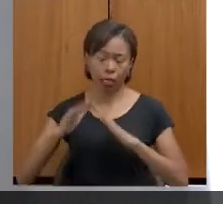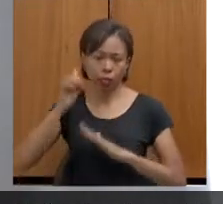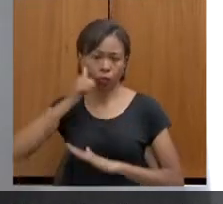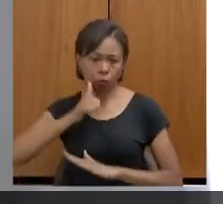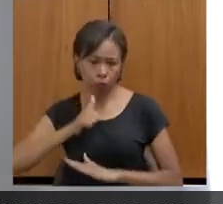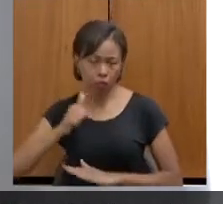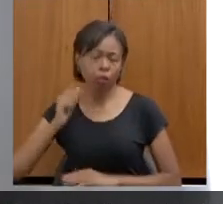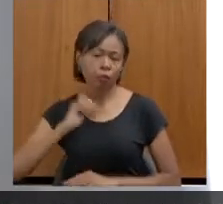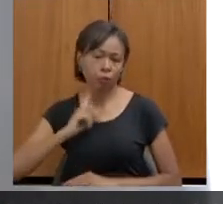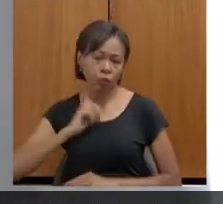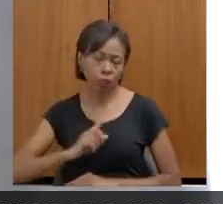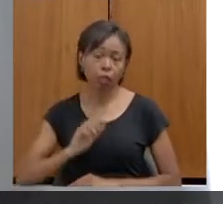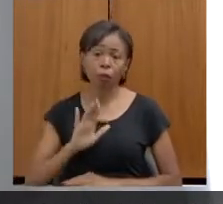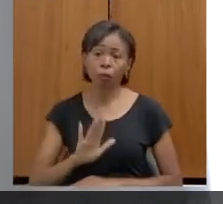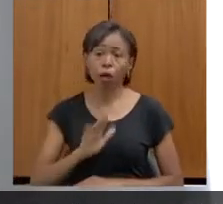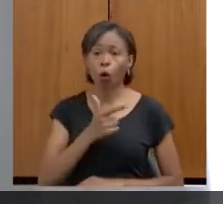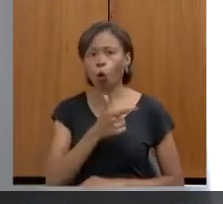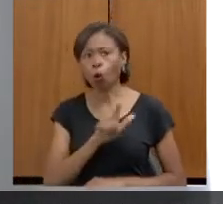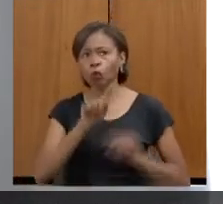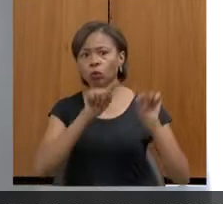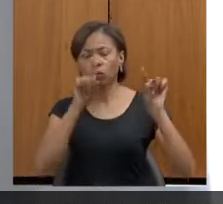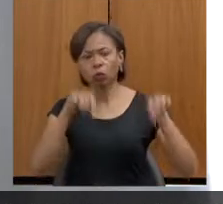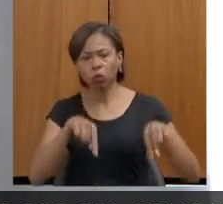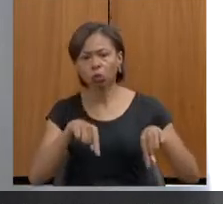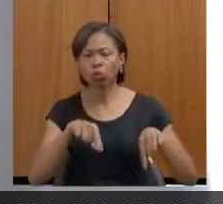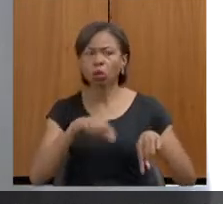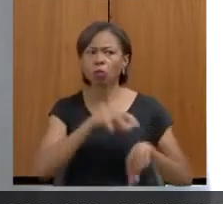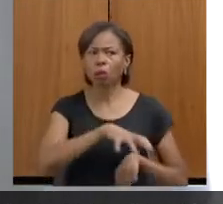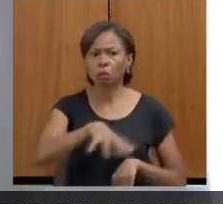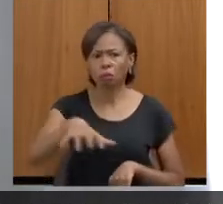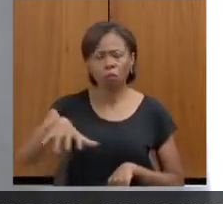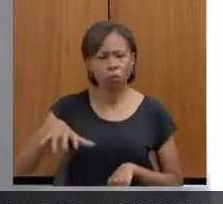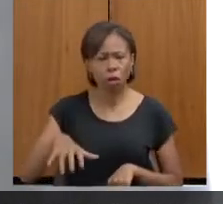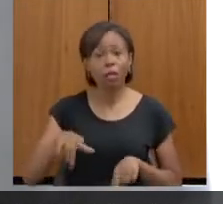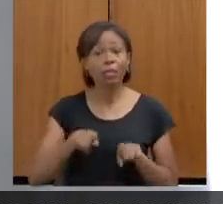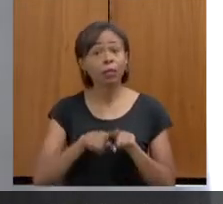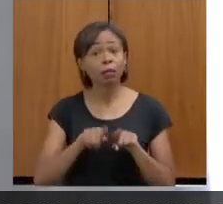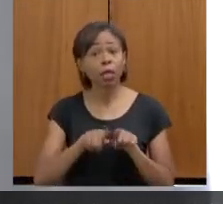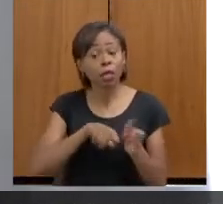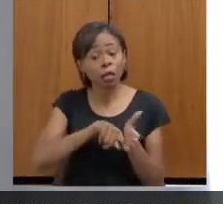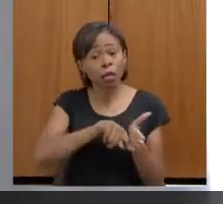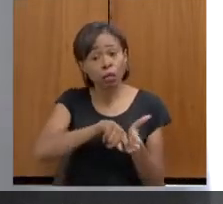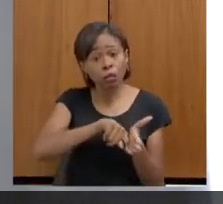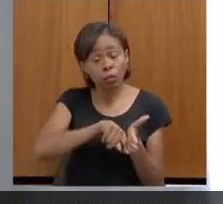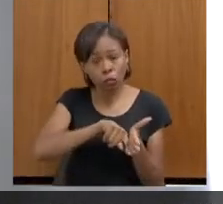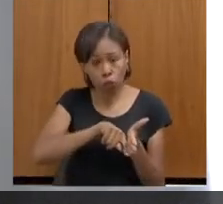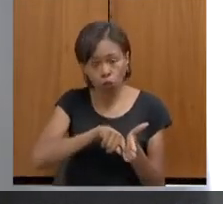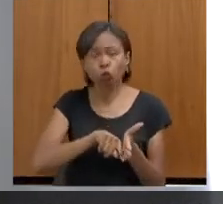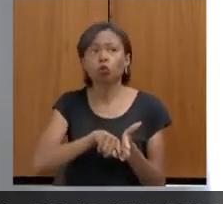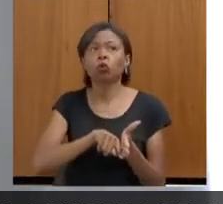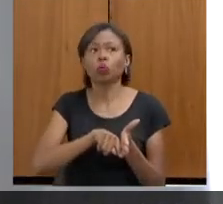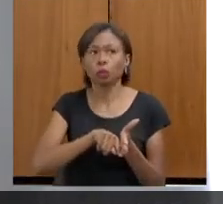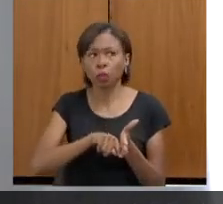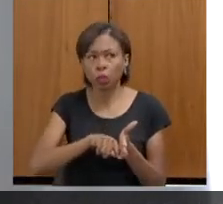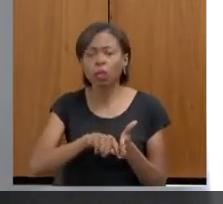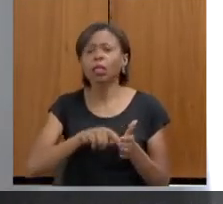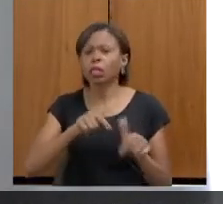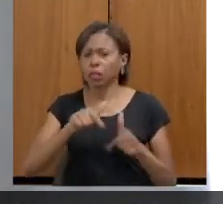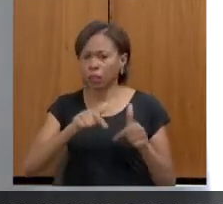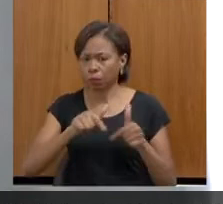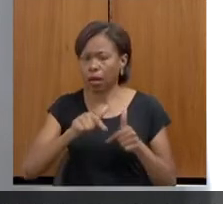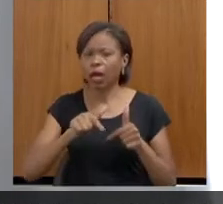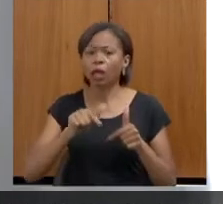acolhimento, que tem equipes que tem um, tem equipes que tem dois, os investigadores também atuam dessa forma, nesse serviço de